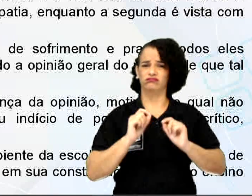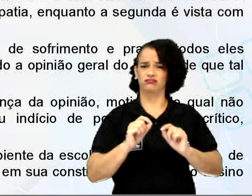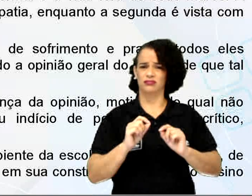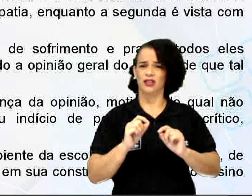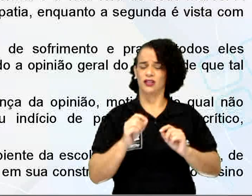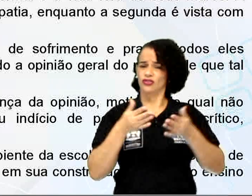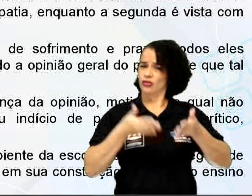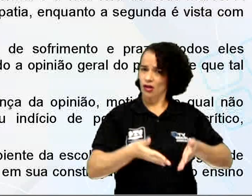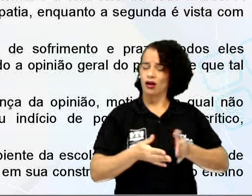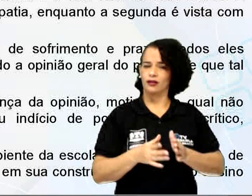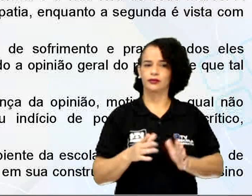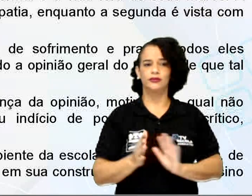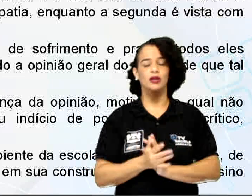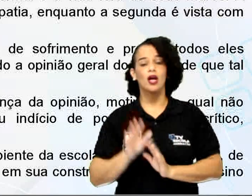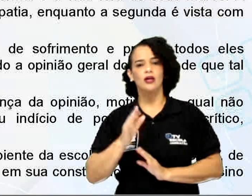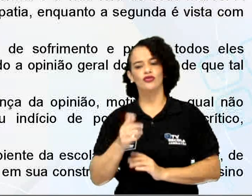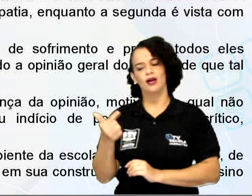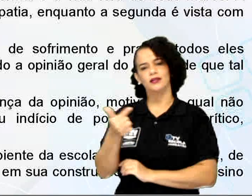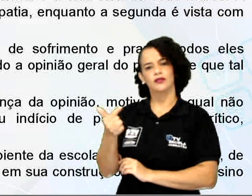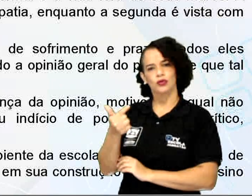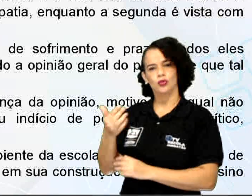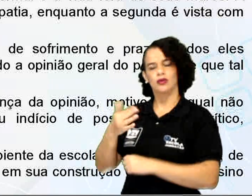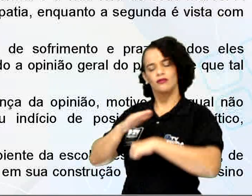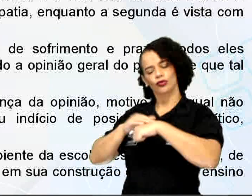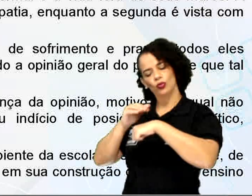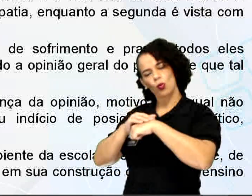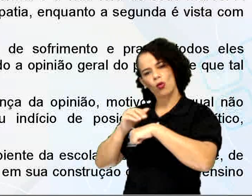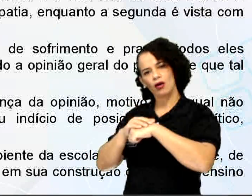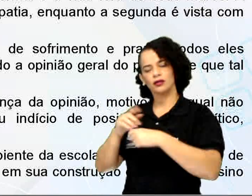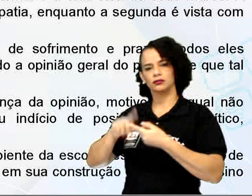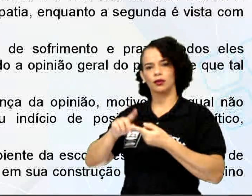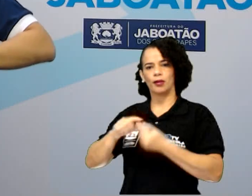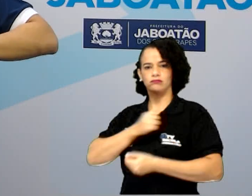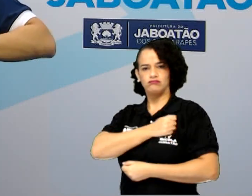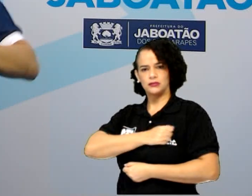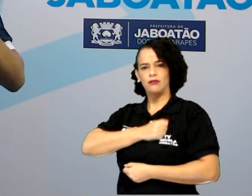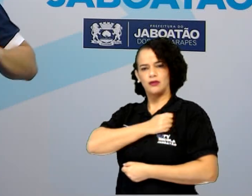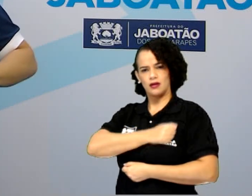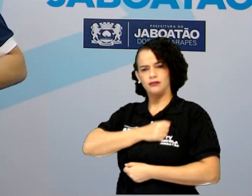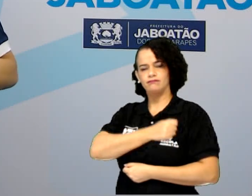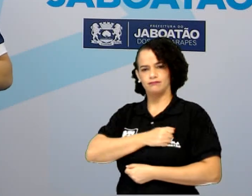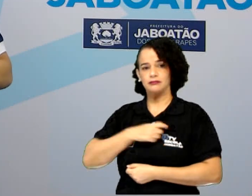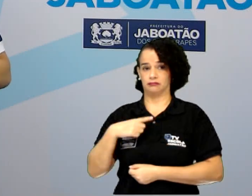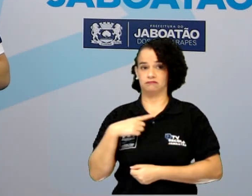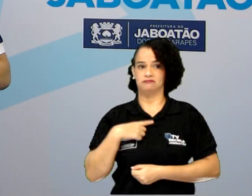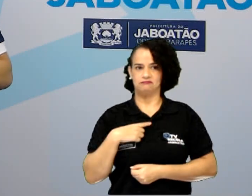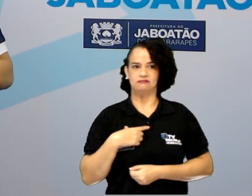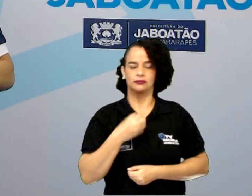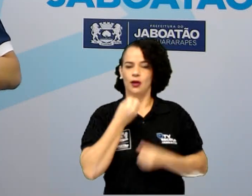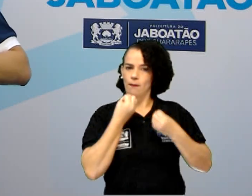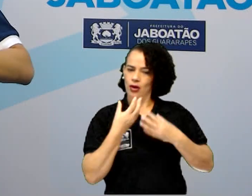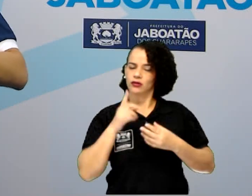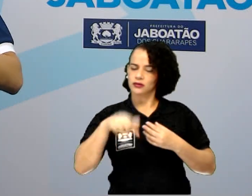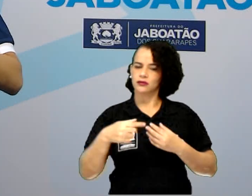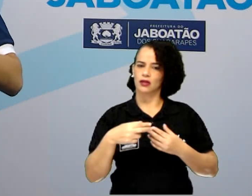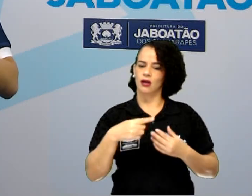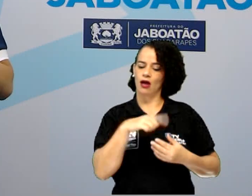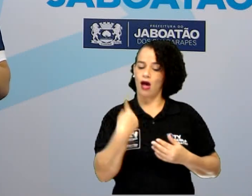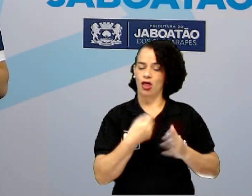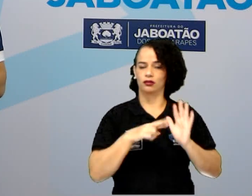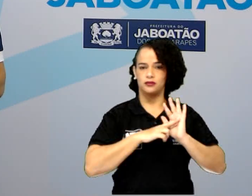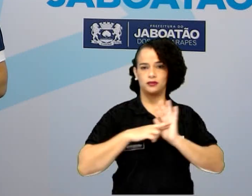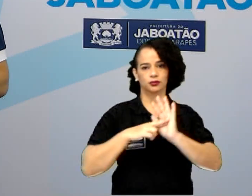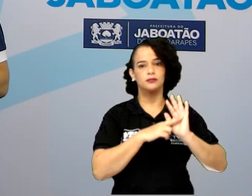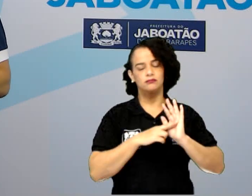Enquanto a segunda é vista com carinho e saudade. Esse item tem tudo para ser a nossa resposta. Você vê que ele comporta bem